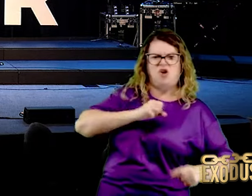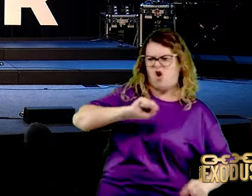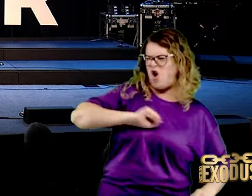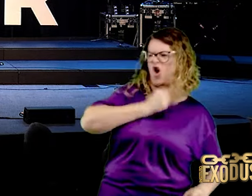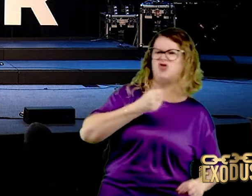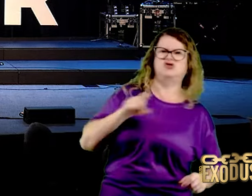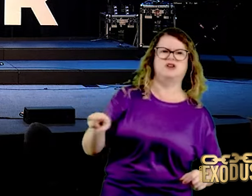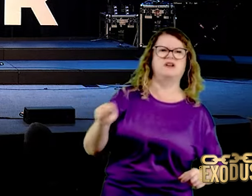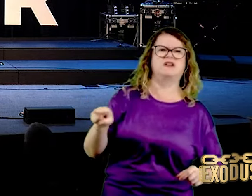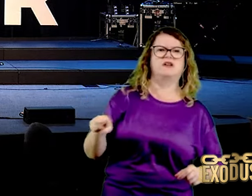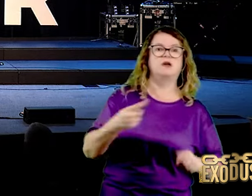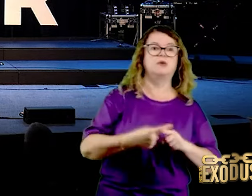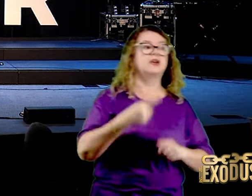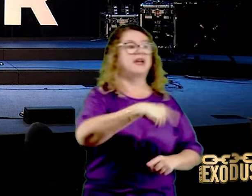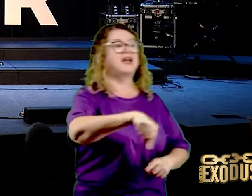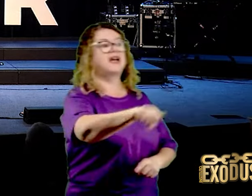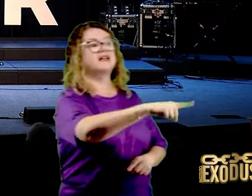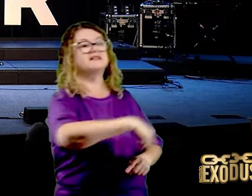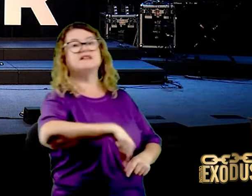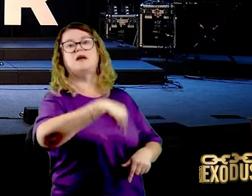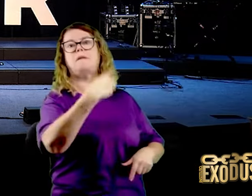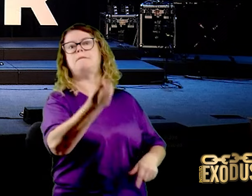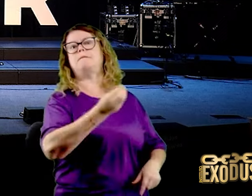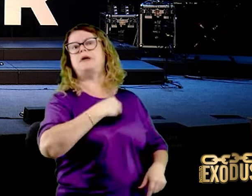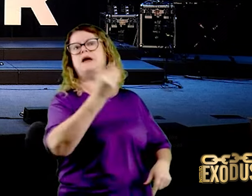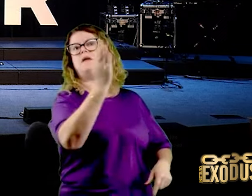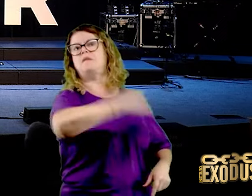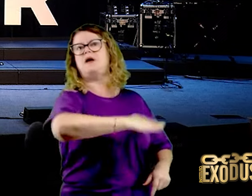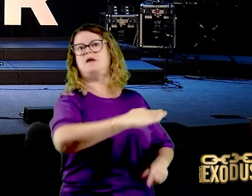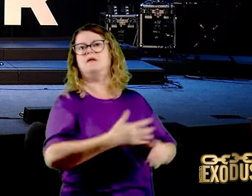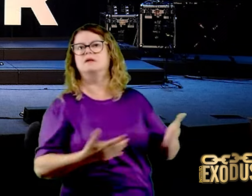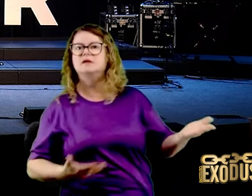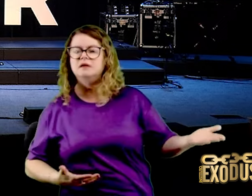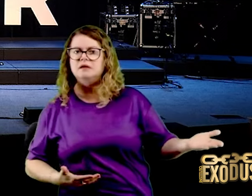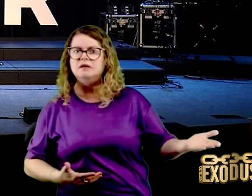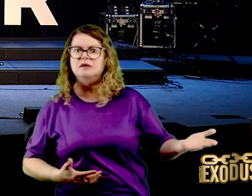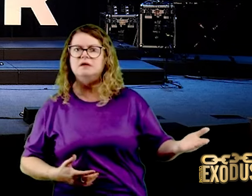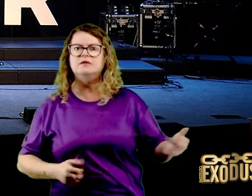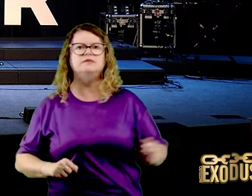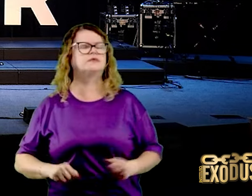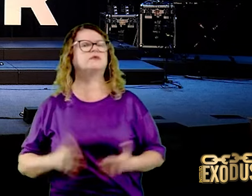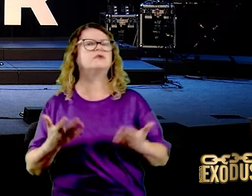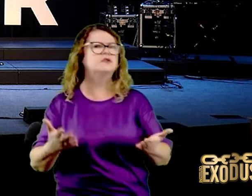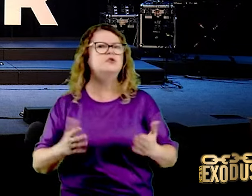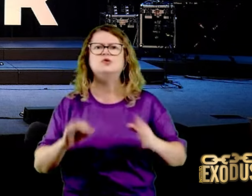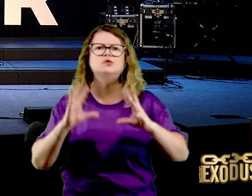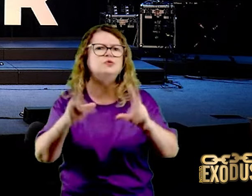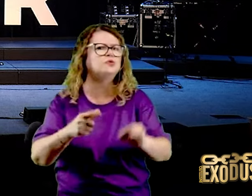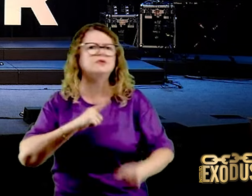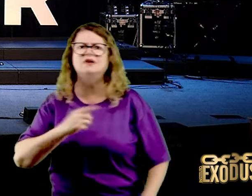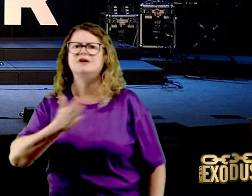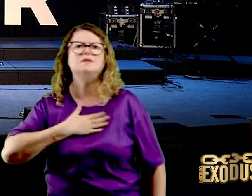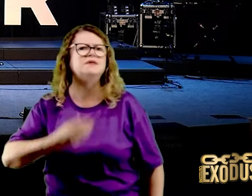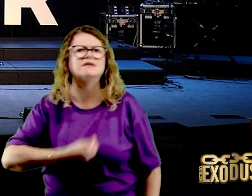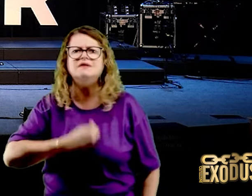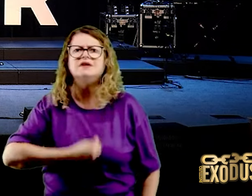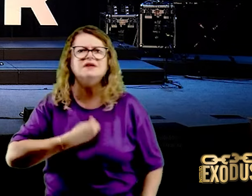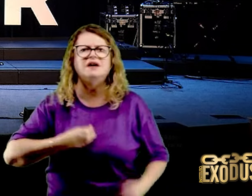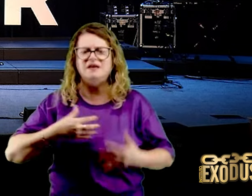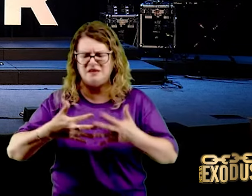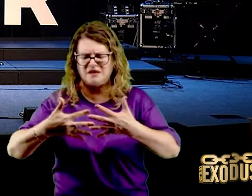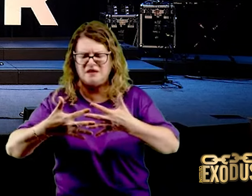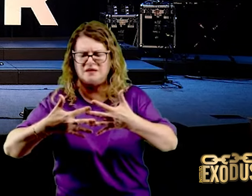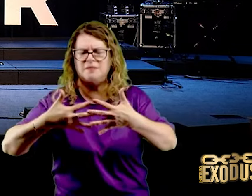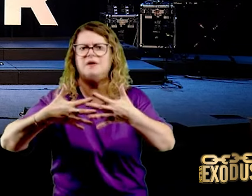Tudo que tem na minha vida, é transparente. Tem que ser assim. Eu não